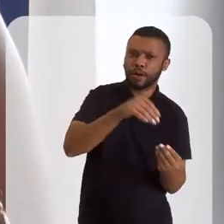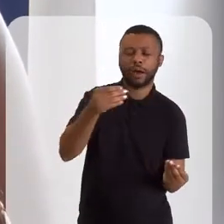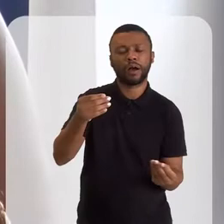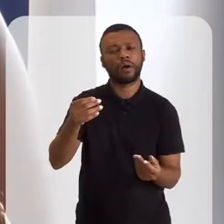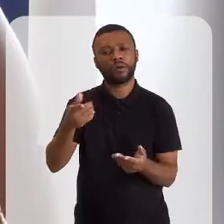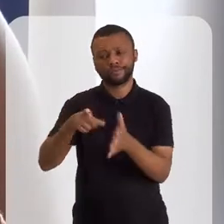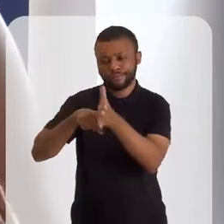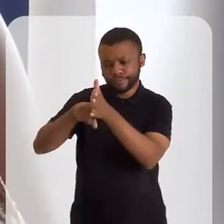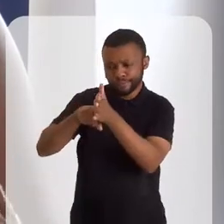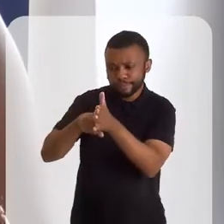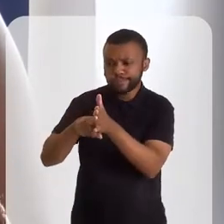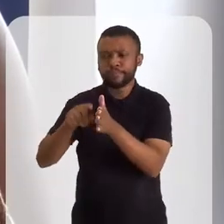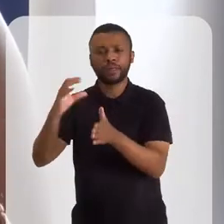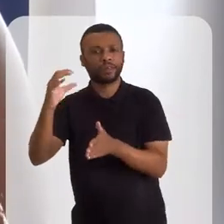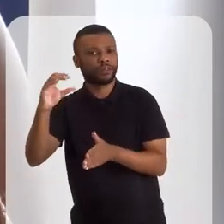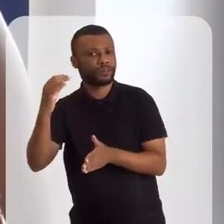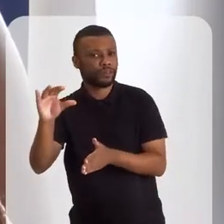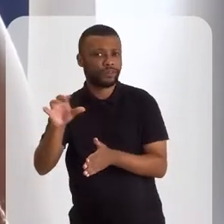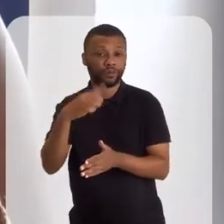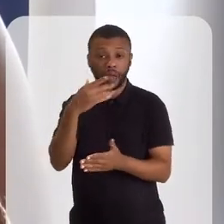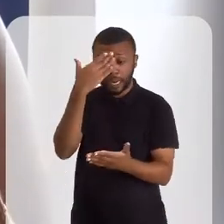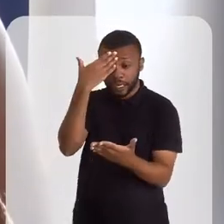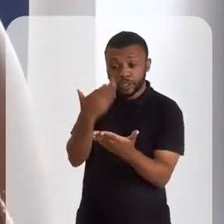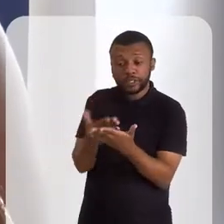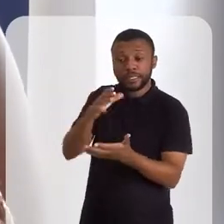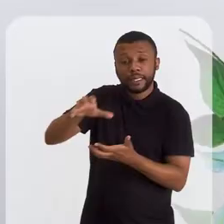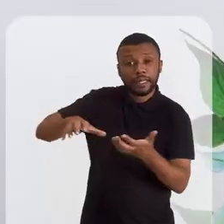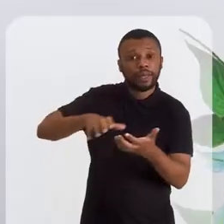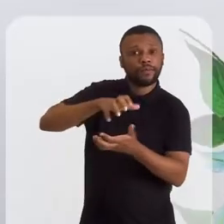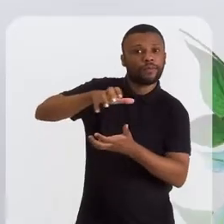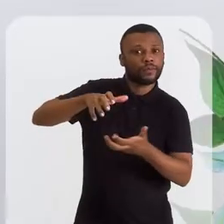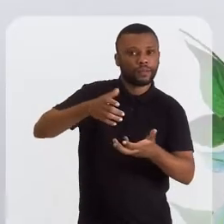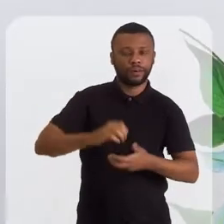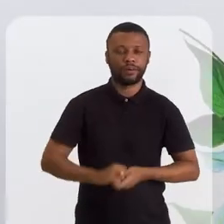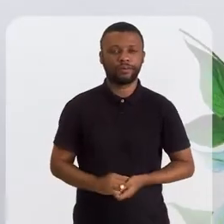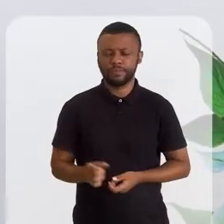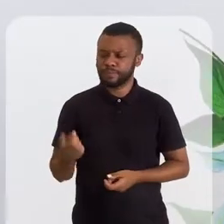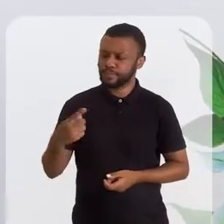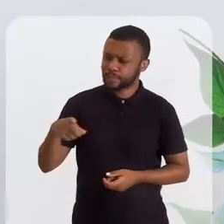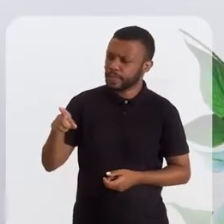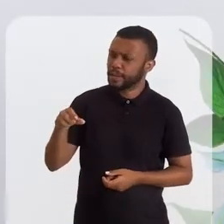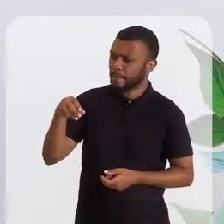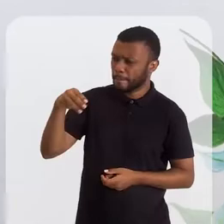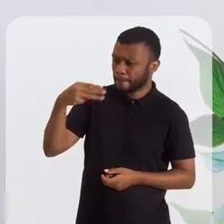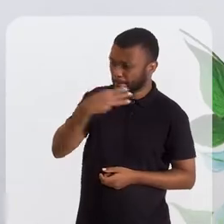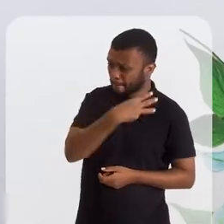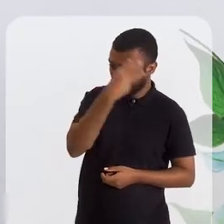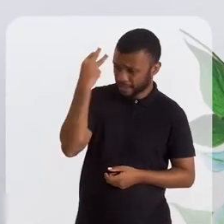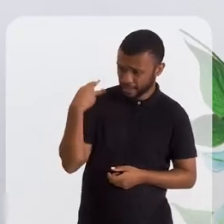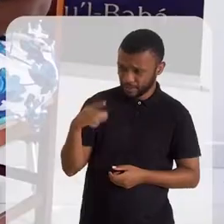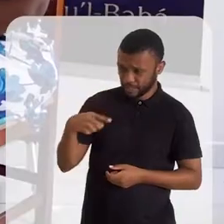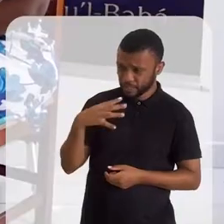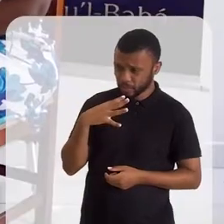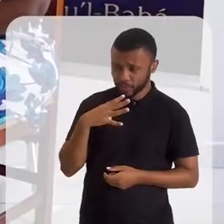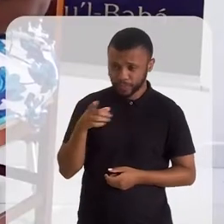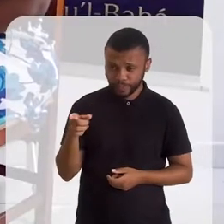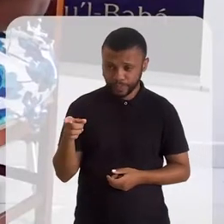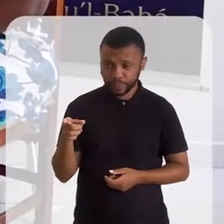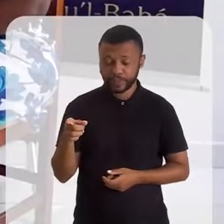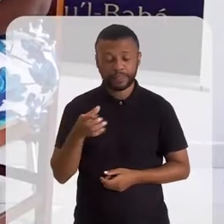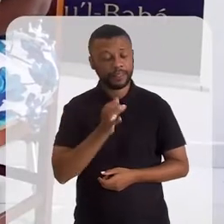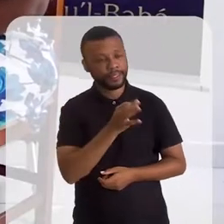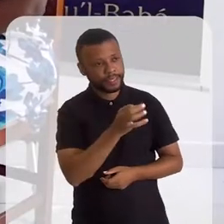a gente realmente entende sobre essa revolução que acontece. E Maria? Vocês acreditam em Maria? Sim,